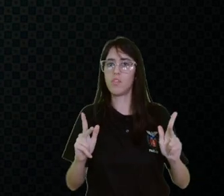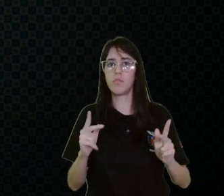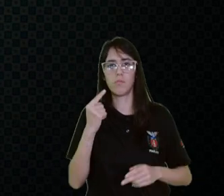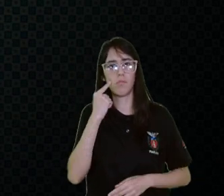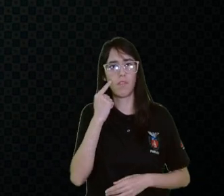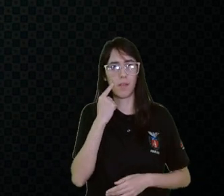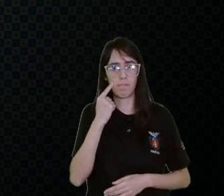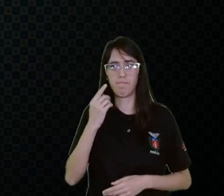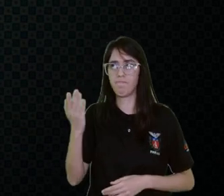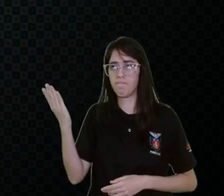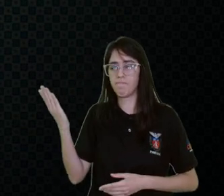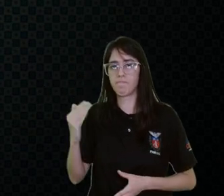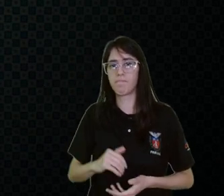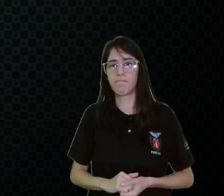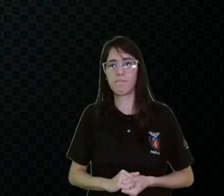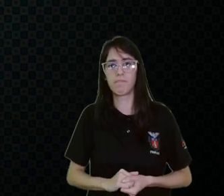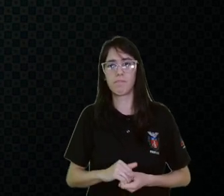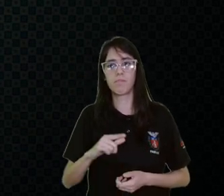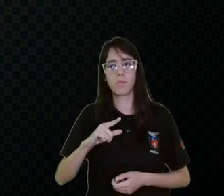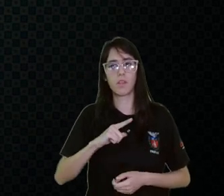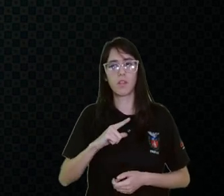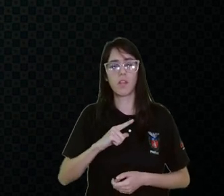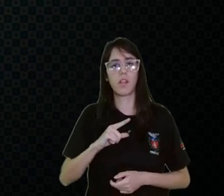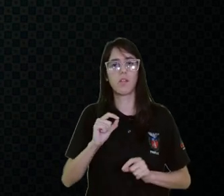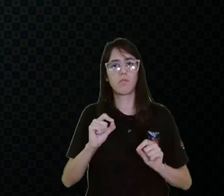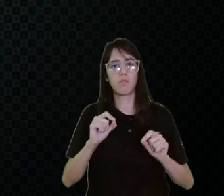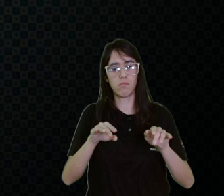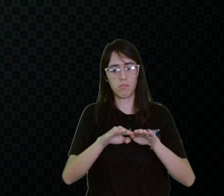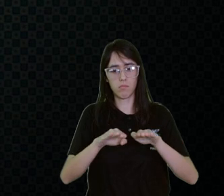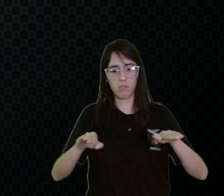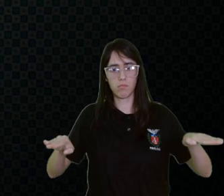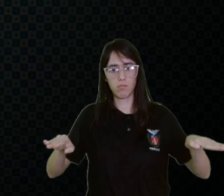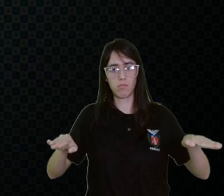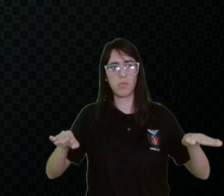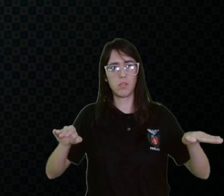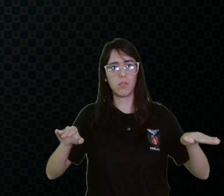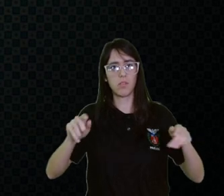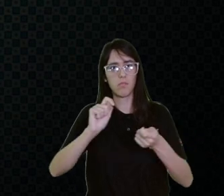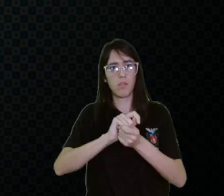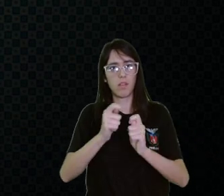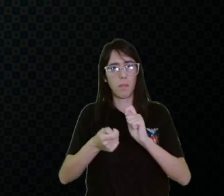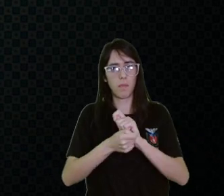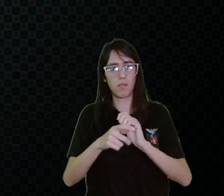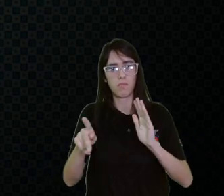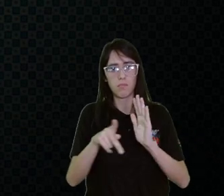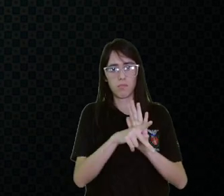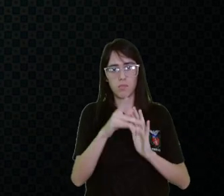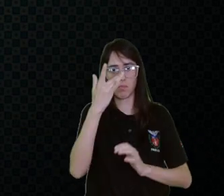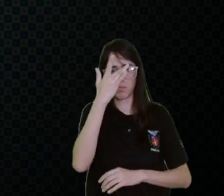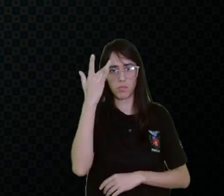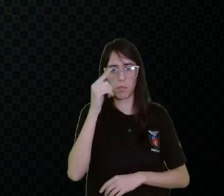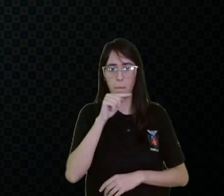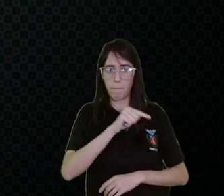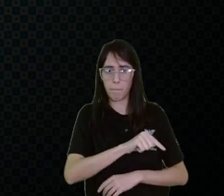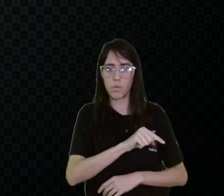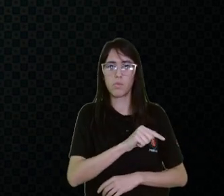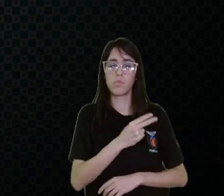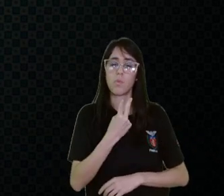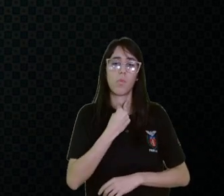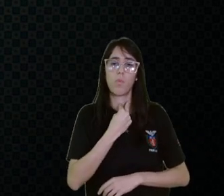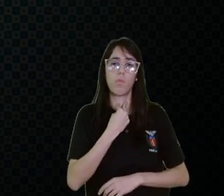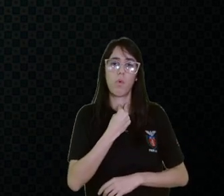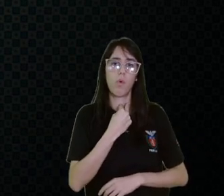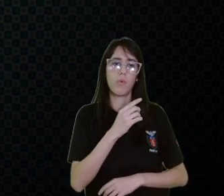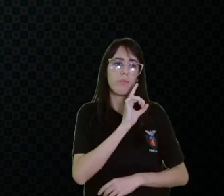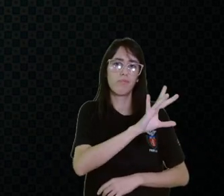prancha, ela ou a mesa de atividade ou a carteira, enfim, ela precisa ser, a gente não pode ter um para cada um,